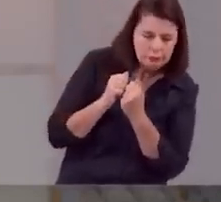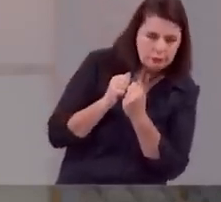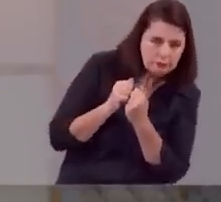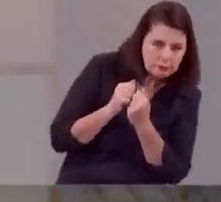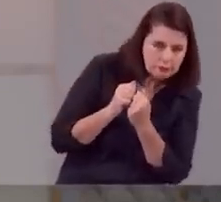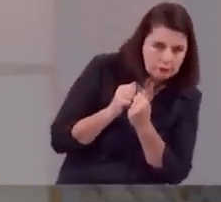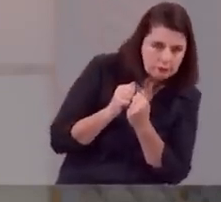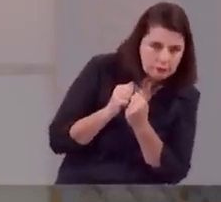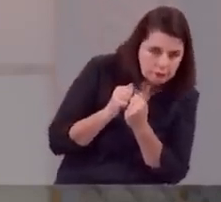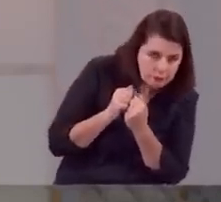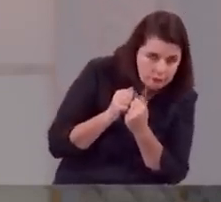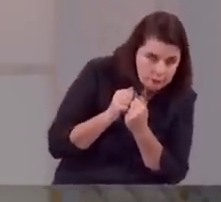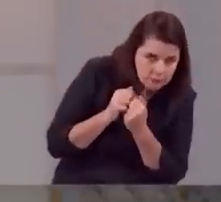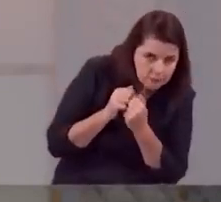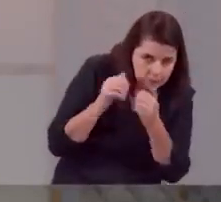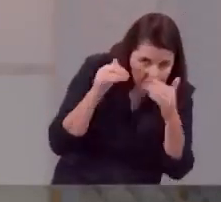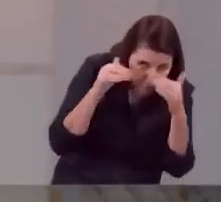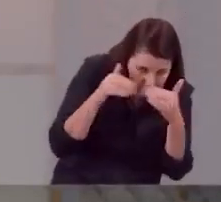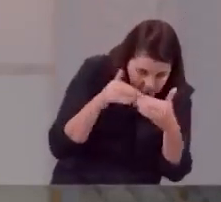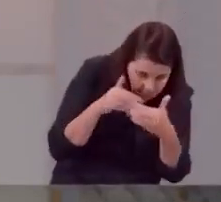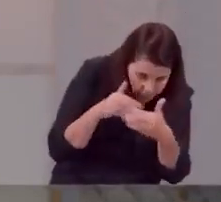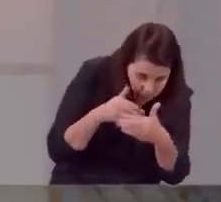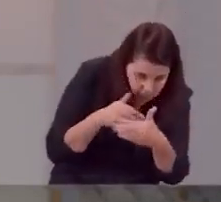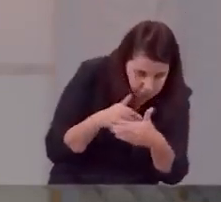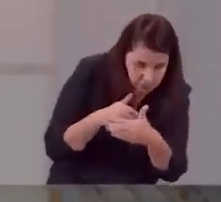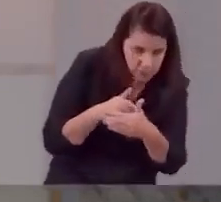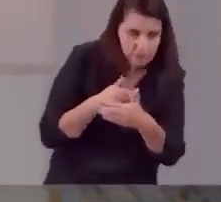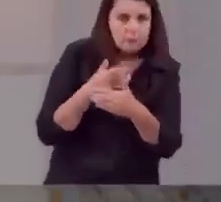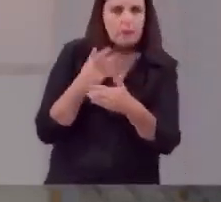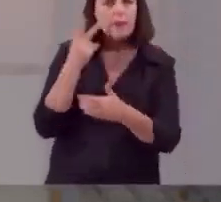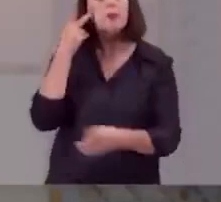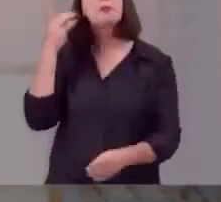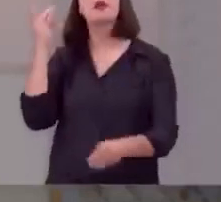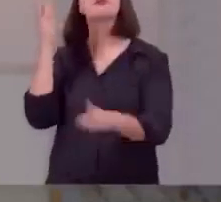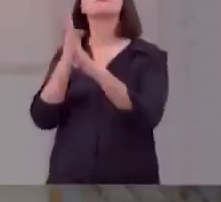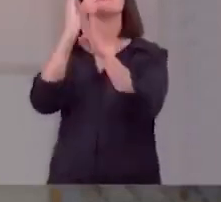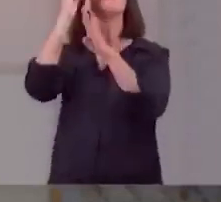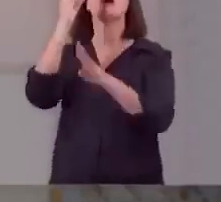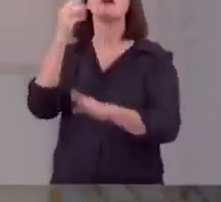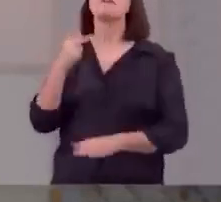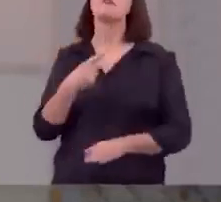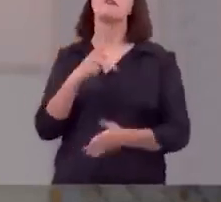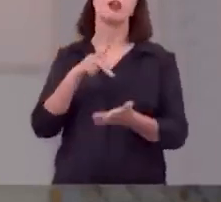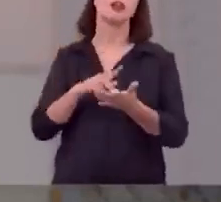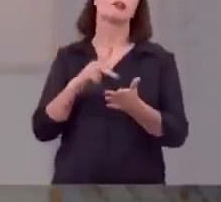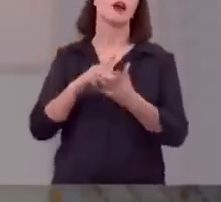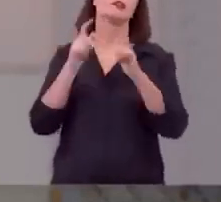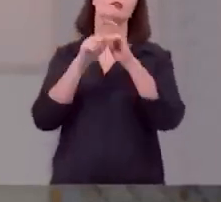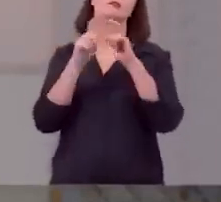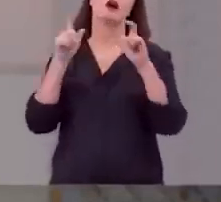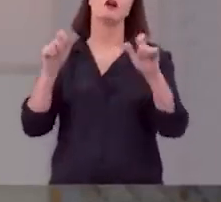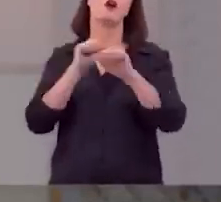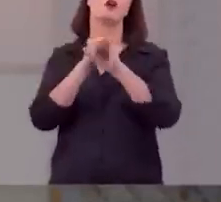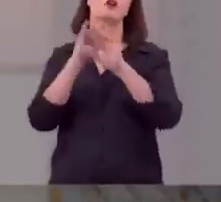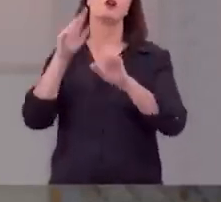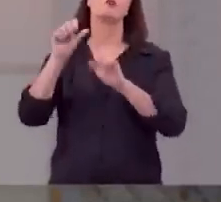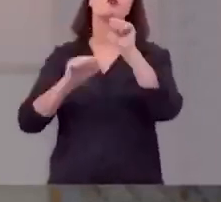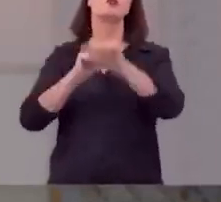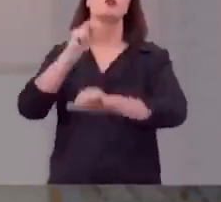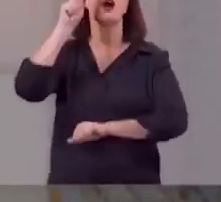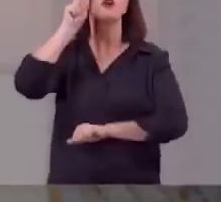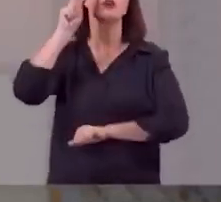encolhendo para descobrir as verdades mais gloriosas que mudaram o rumo da sua história